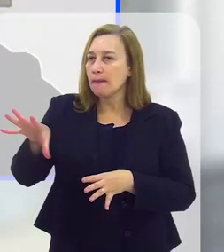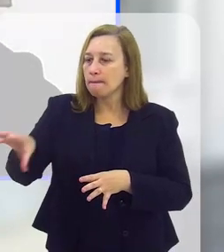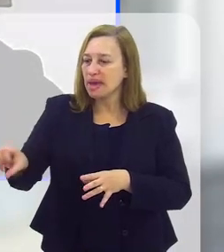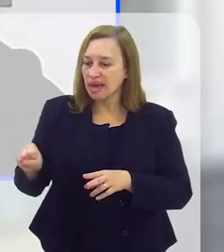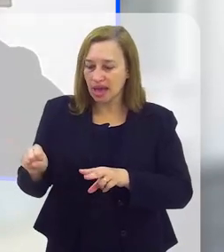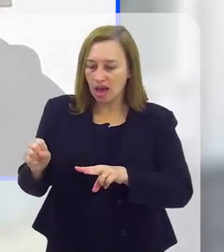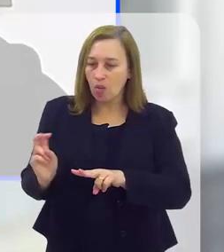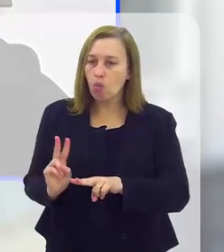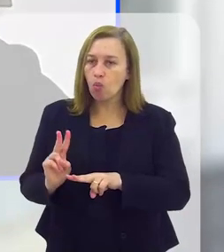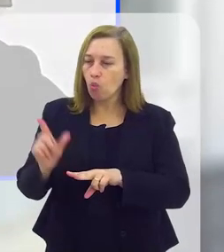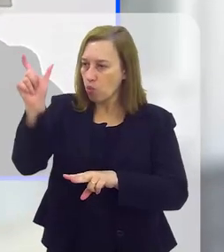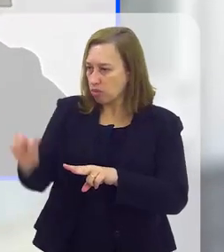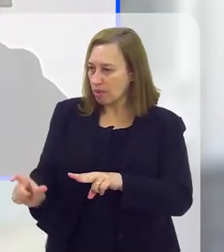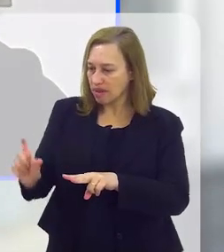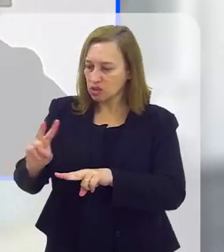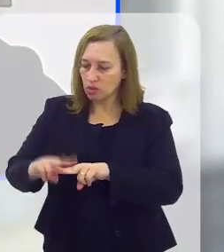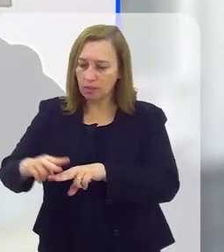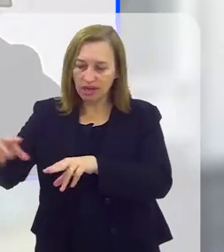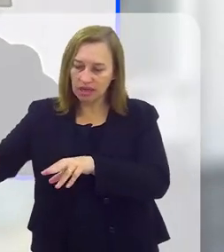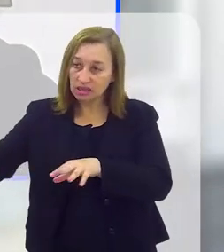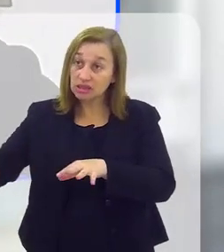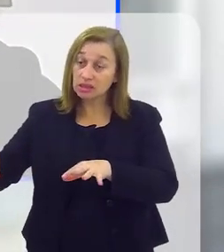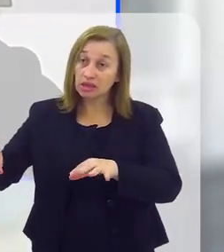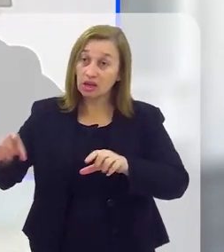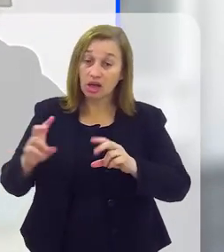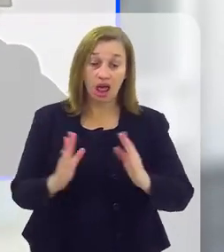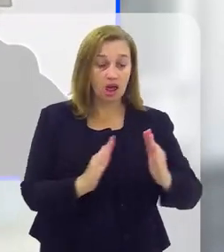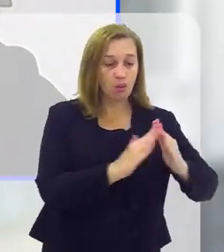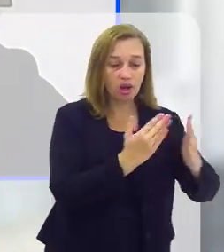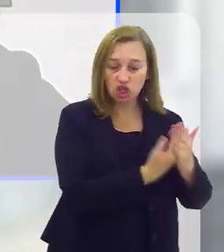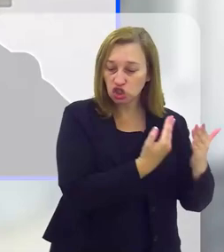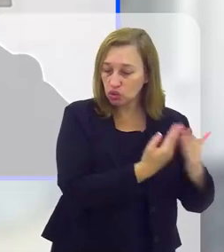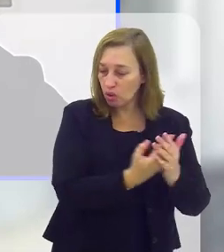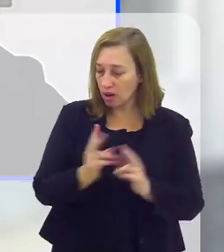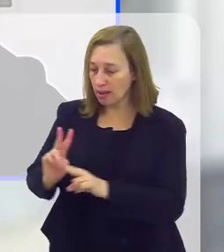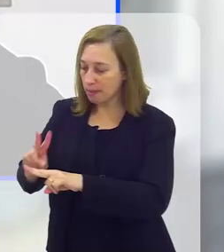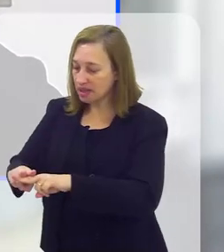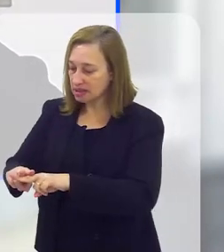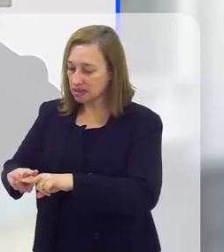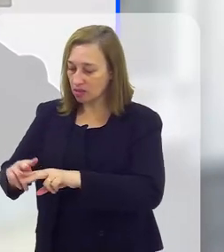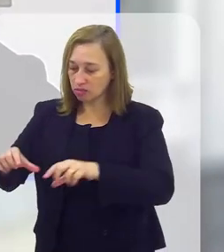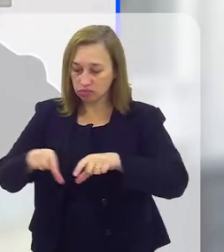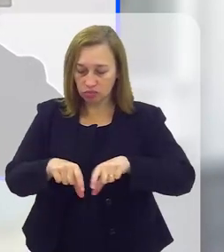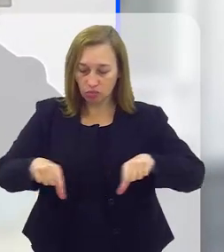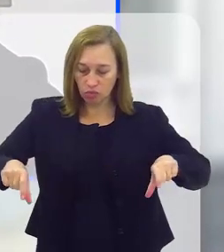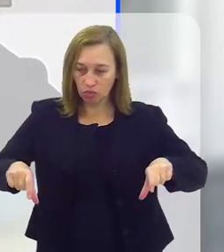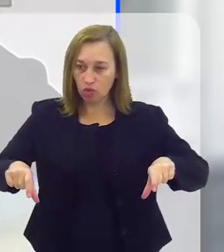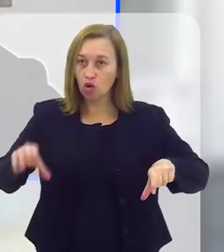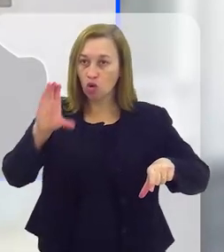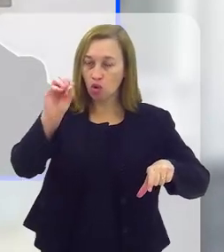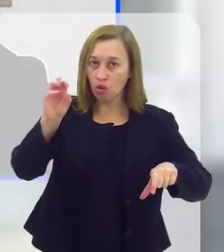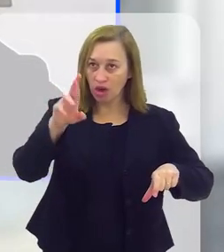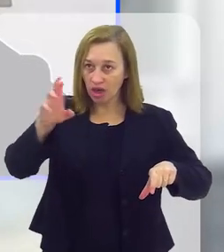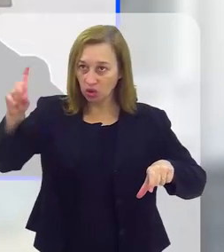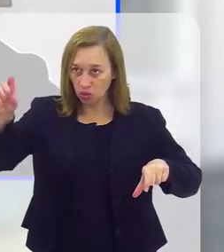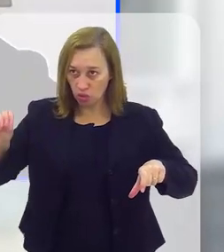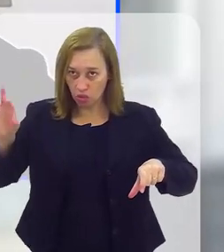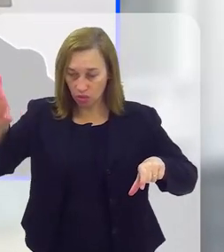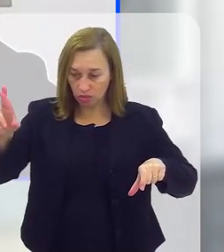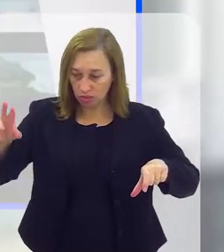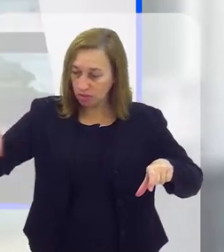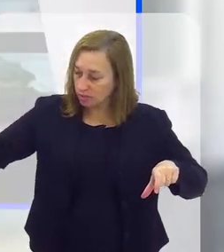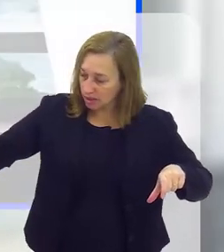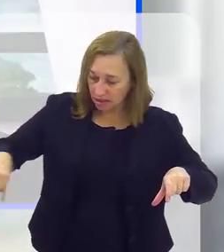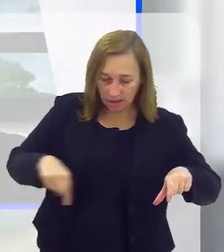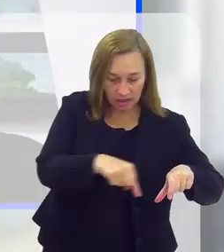que para tirar um privado de liberdade da sua cela e atravessar um corredor de três metros, há